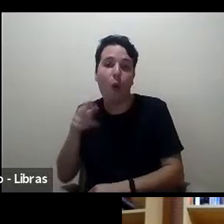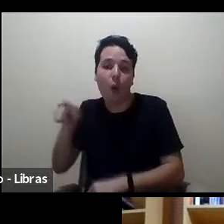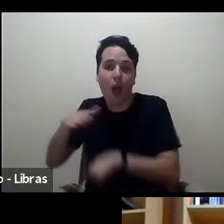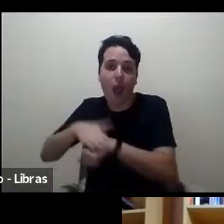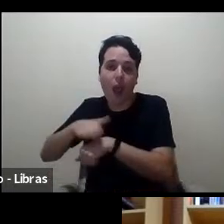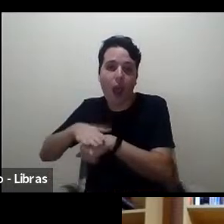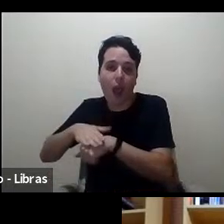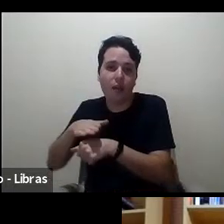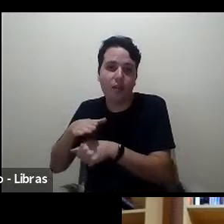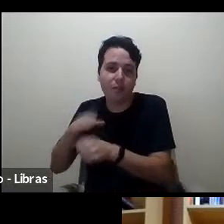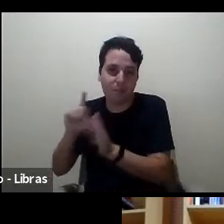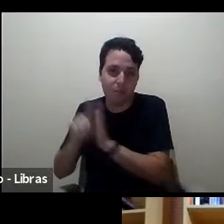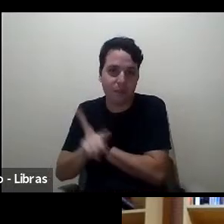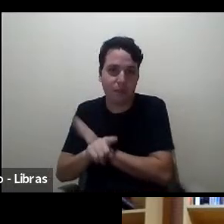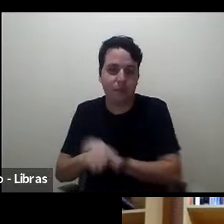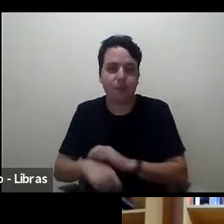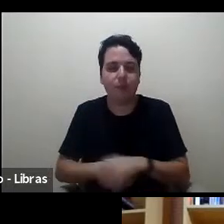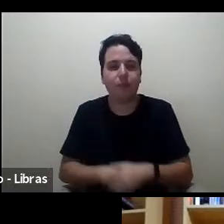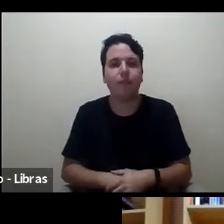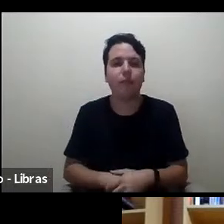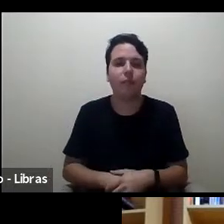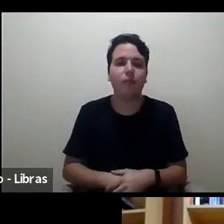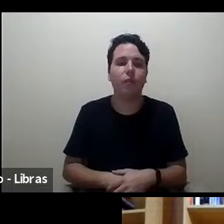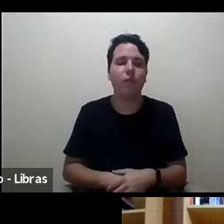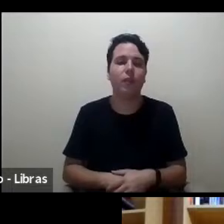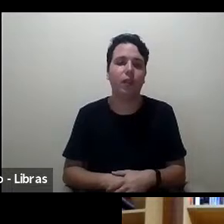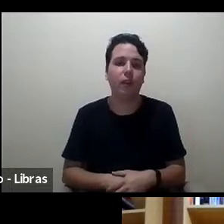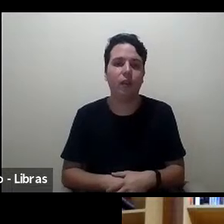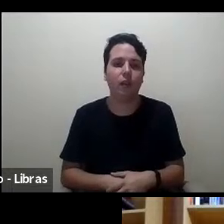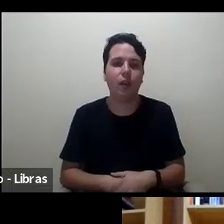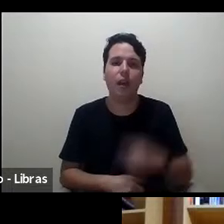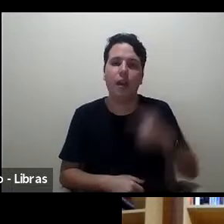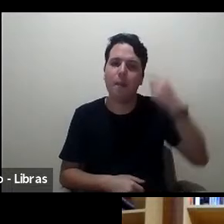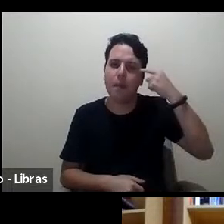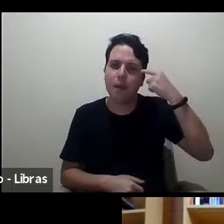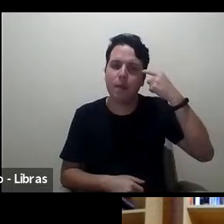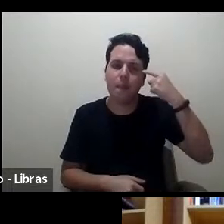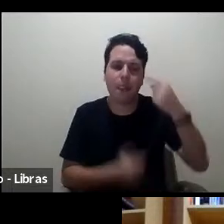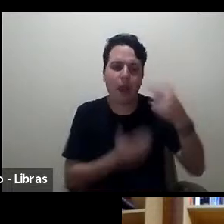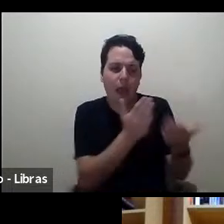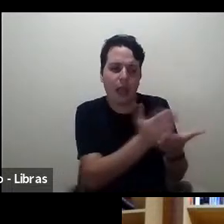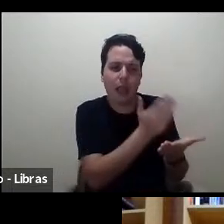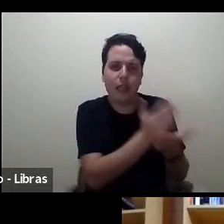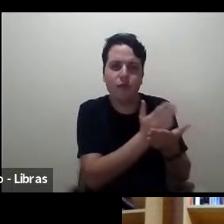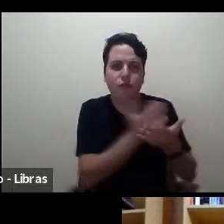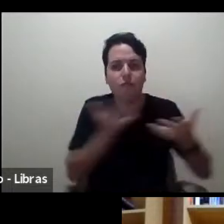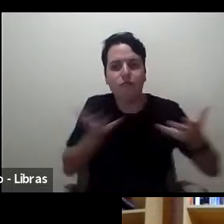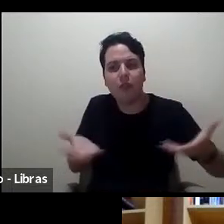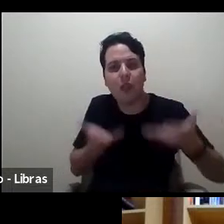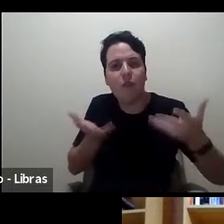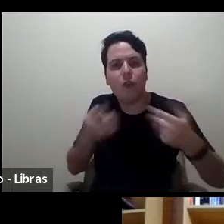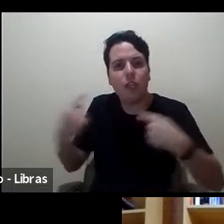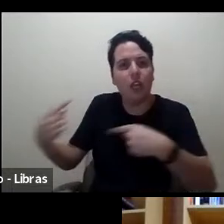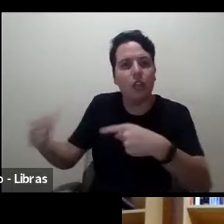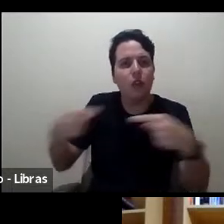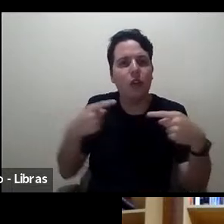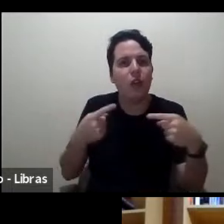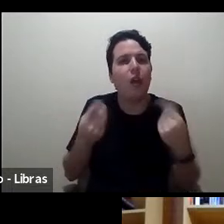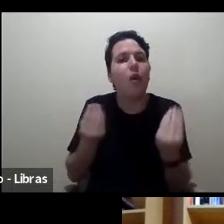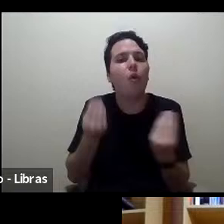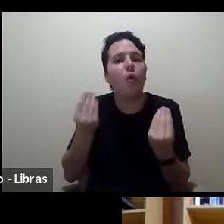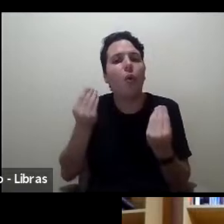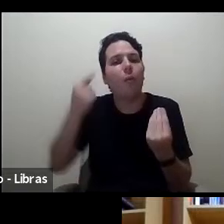assim, pensando os livros que mobilizam ao debate, como vocês avaliam o papel de resenhas de